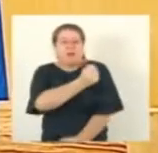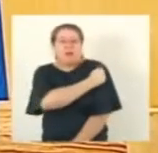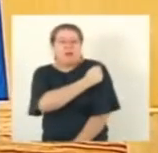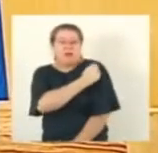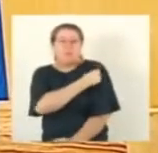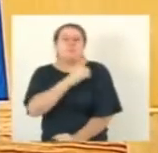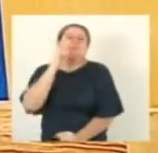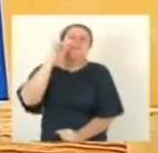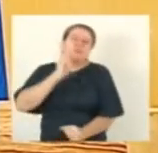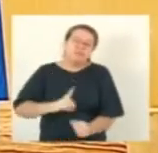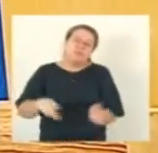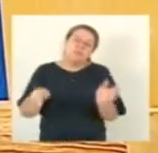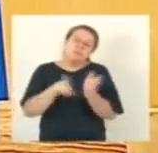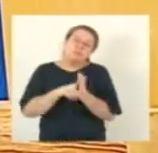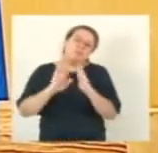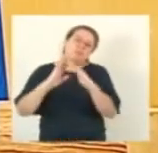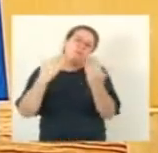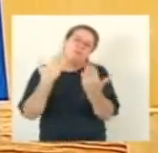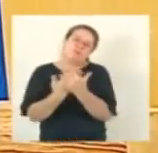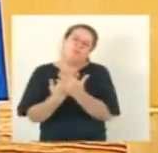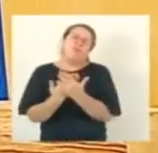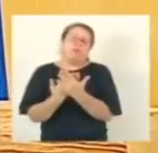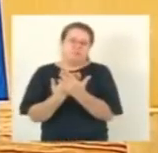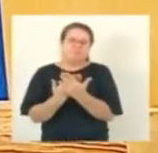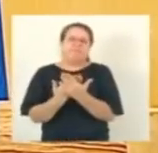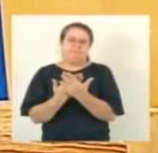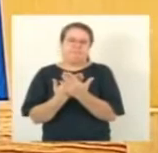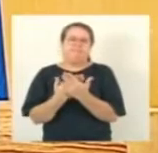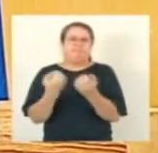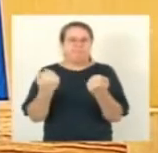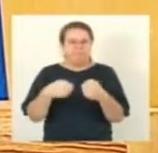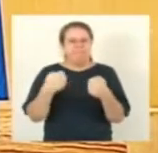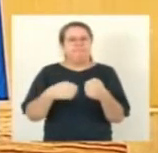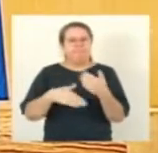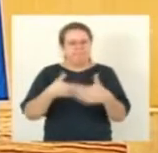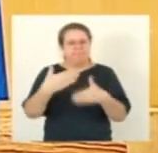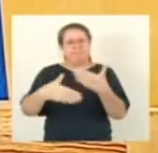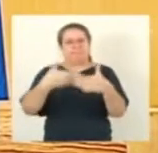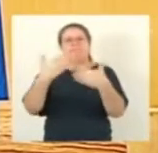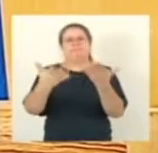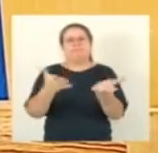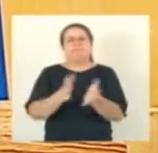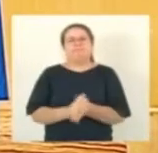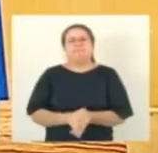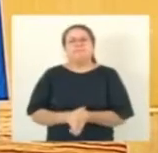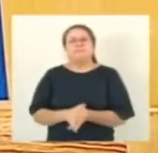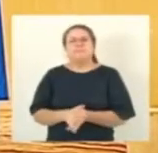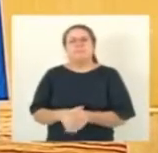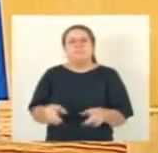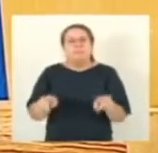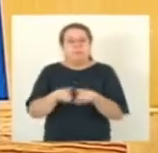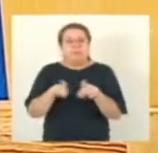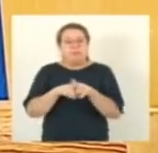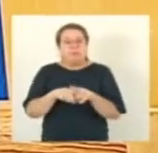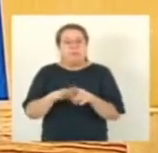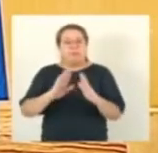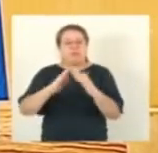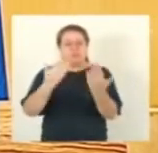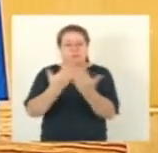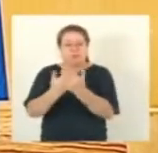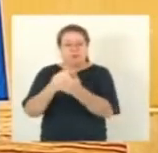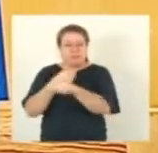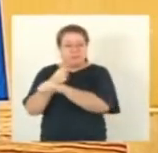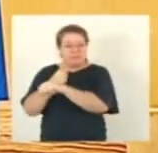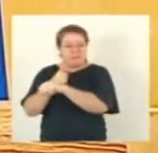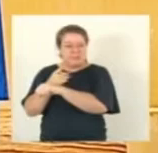pudessem ser feitas, própria gestão da escola, que possam ser feitas. E, ainda, para a escola, na Serra, para